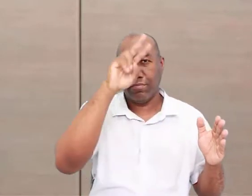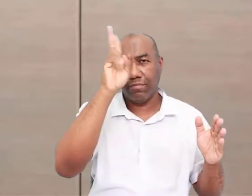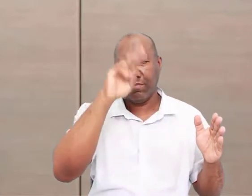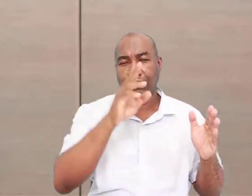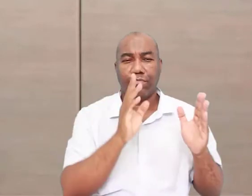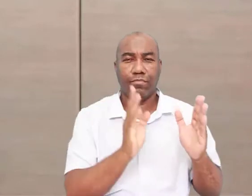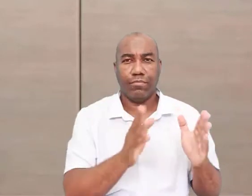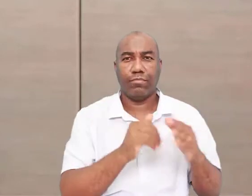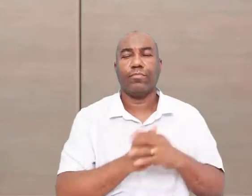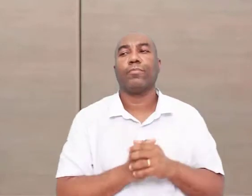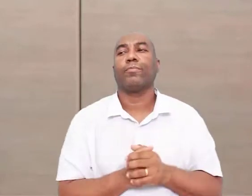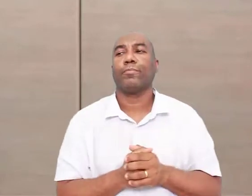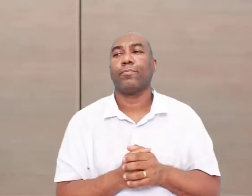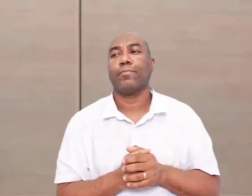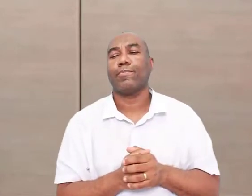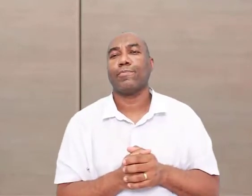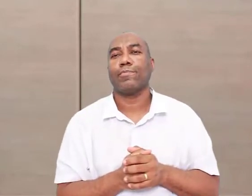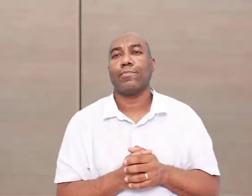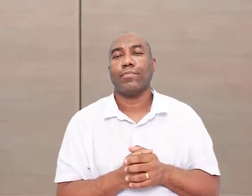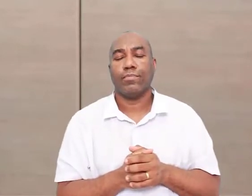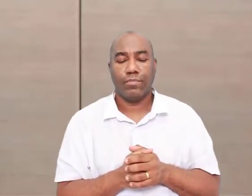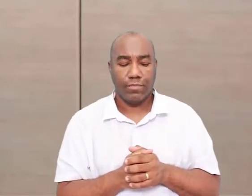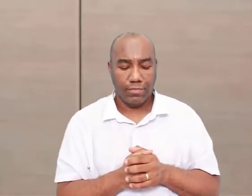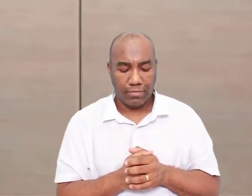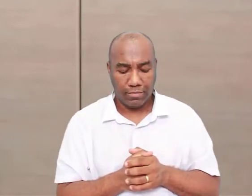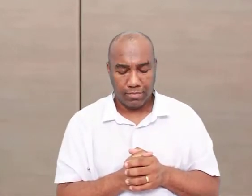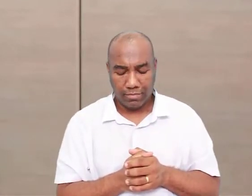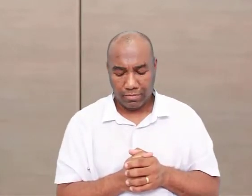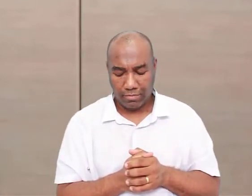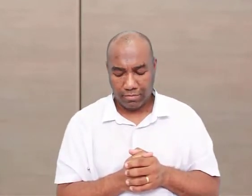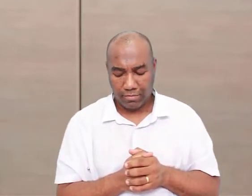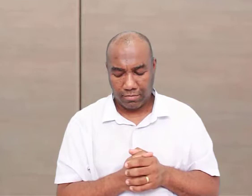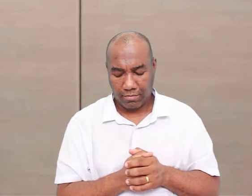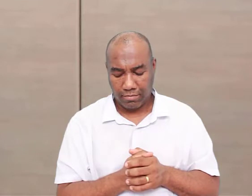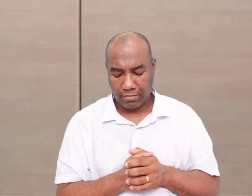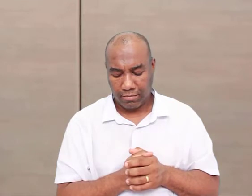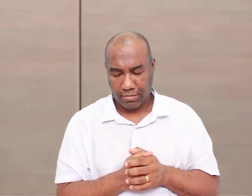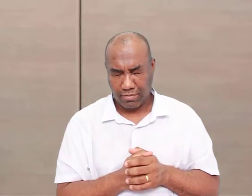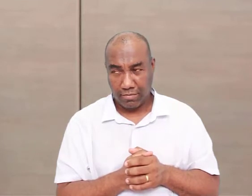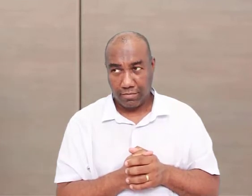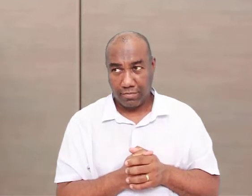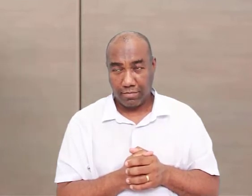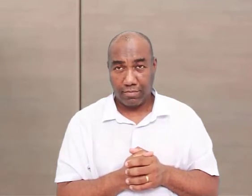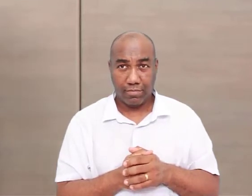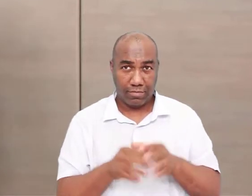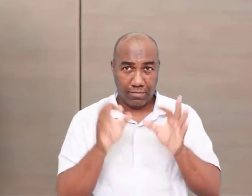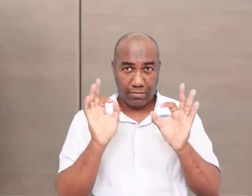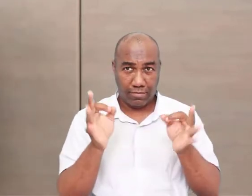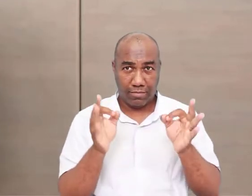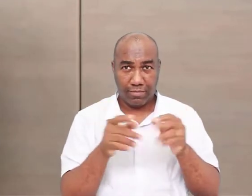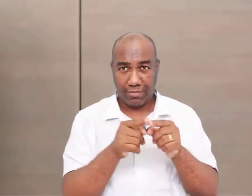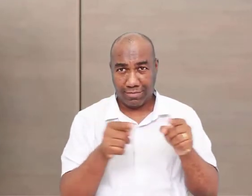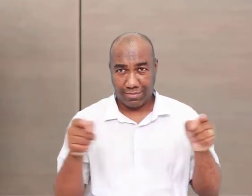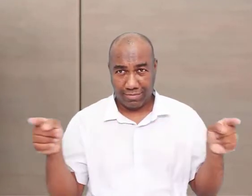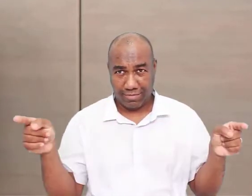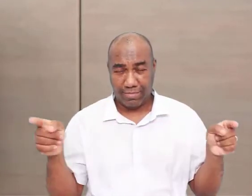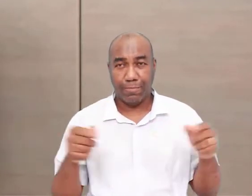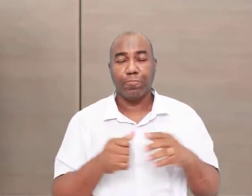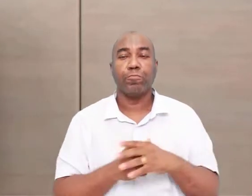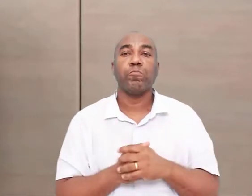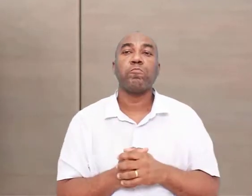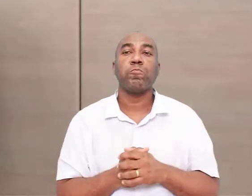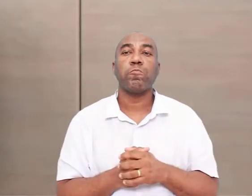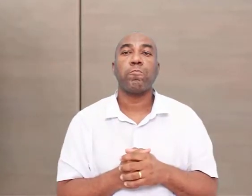Período anterior à escrita, ó. Tá vendo? Eu vou até continuar essa linha aqui, Pré-história. E,